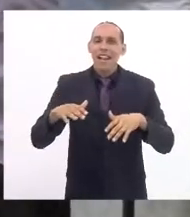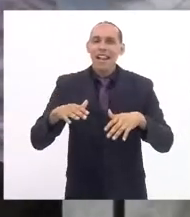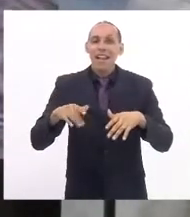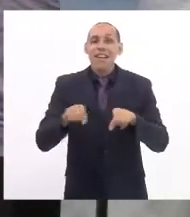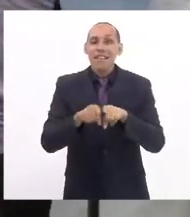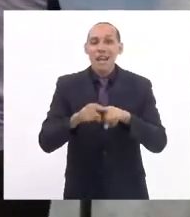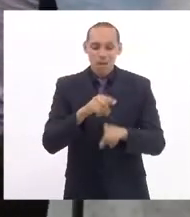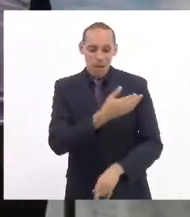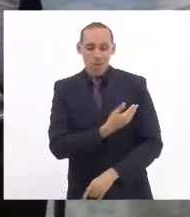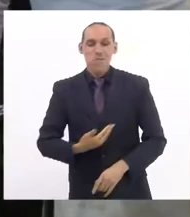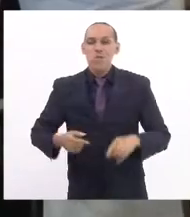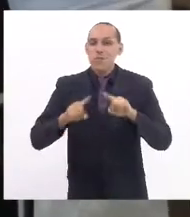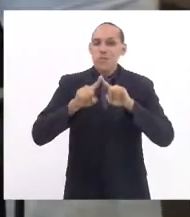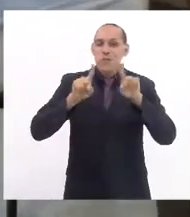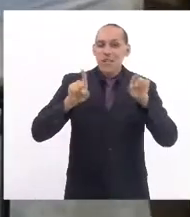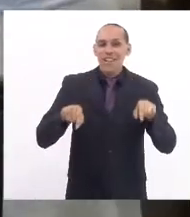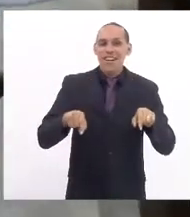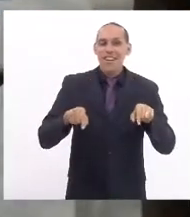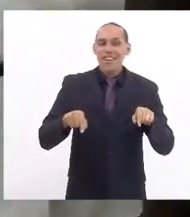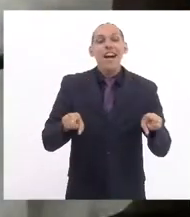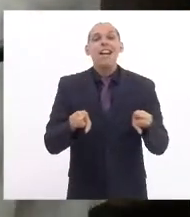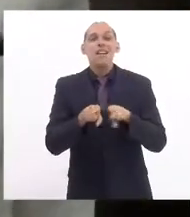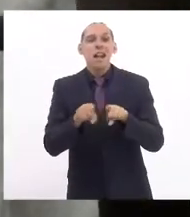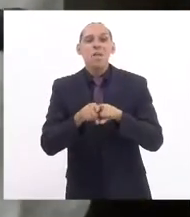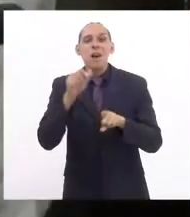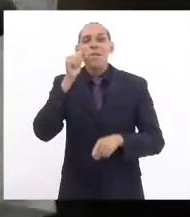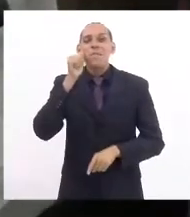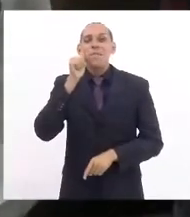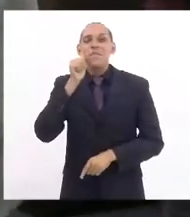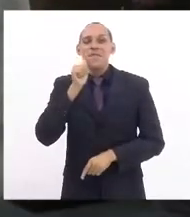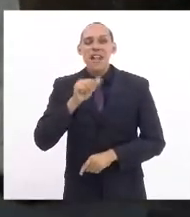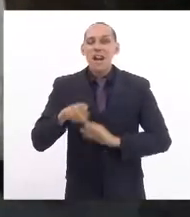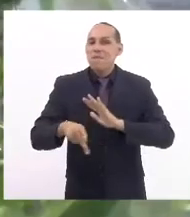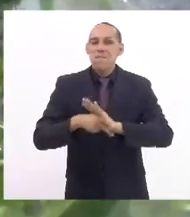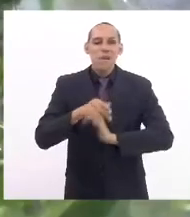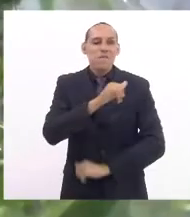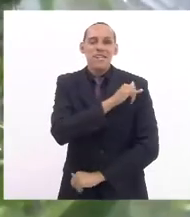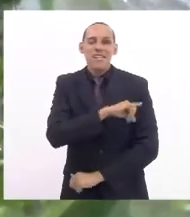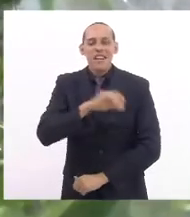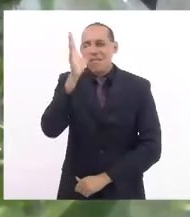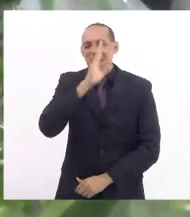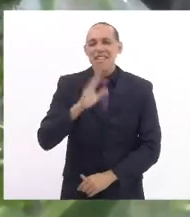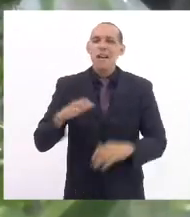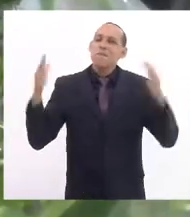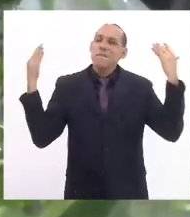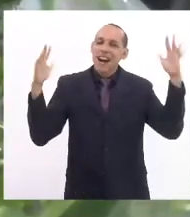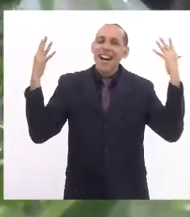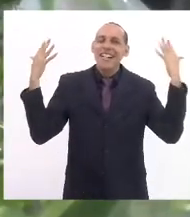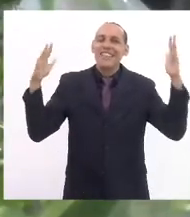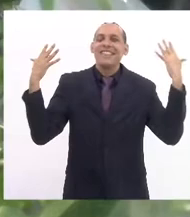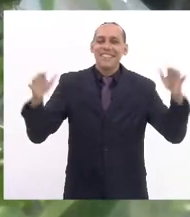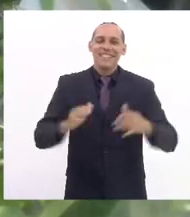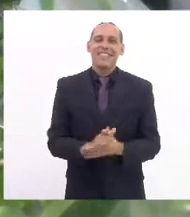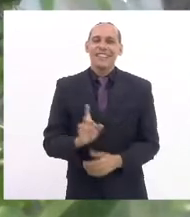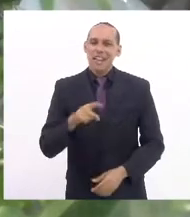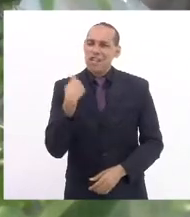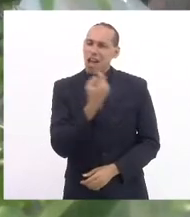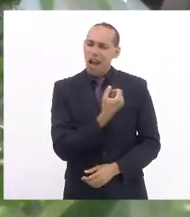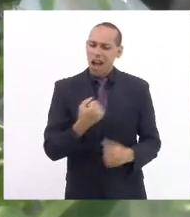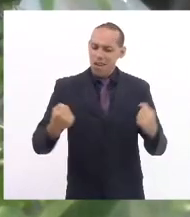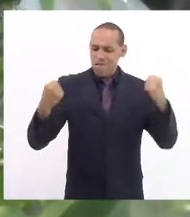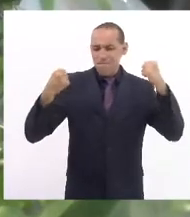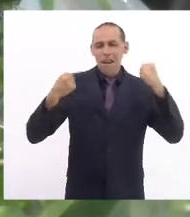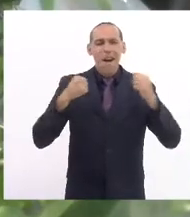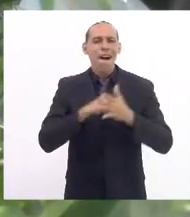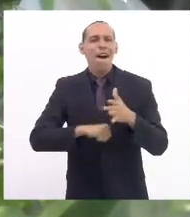servidoras que estão aqui, para todas as mulheres do nosso Estado, do nosso Brasil, parabéns. Nós somos guerreiras,